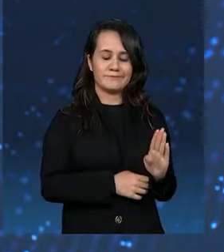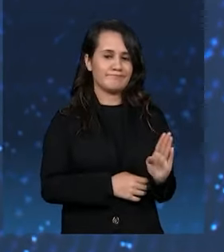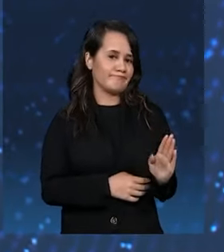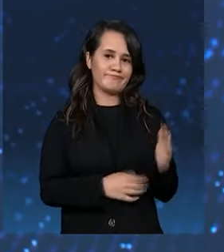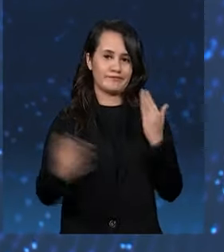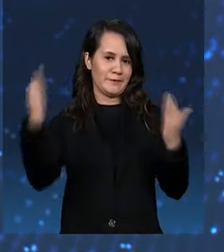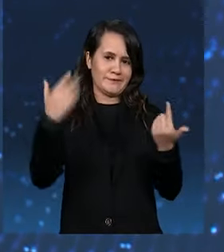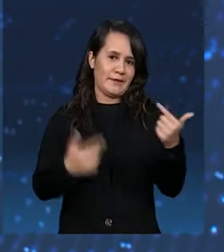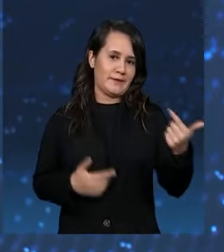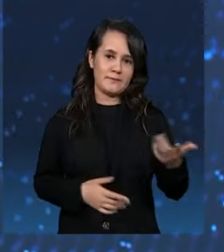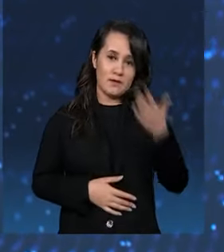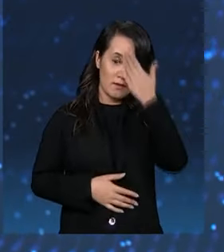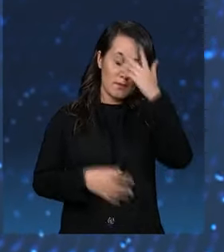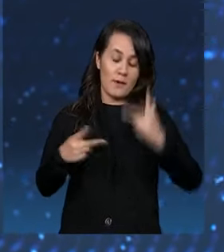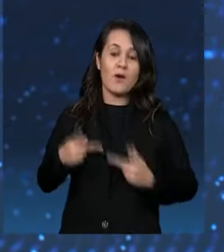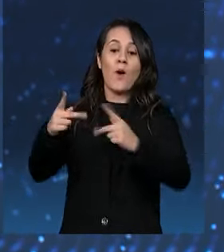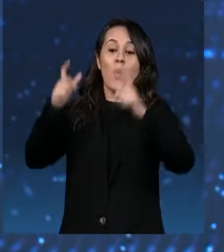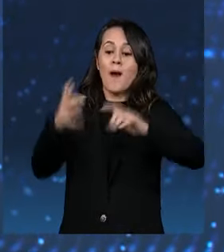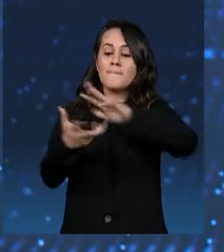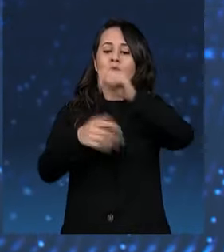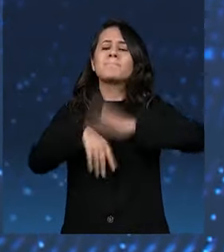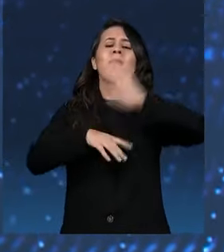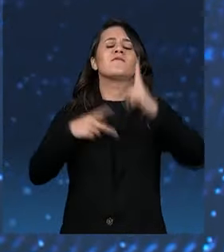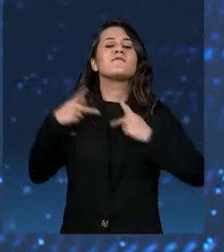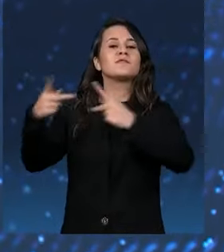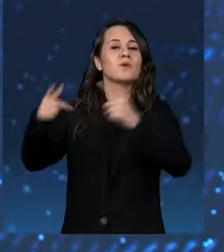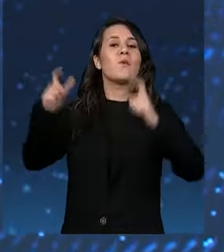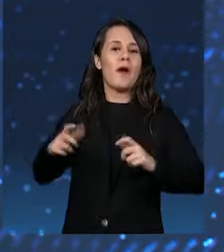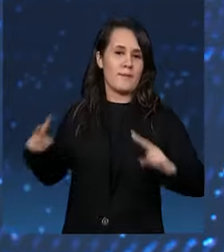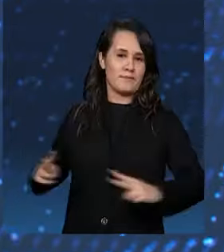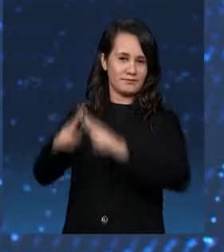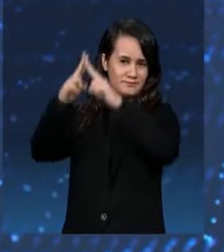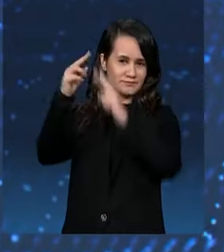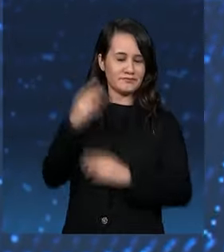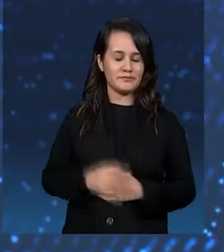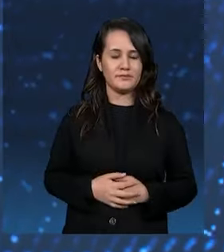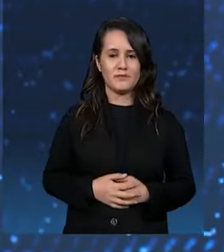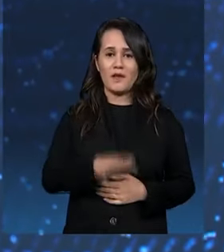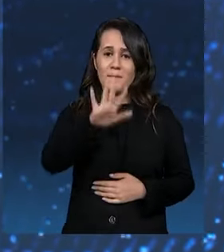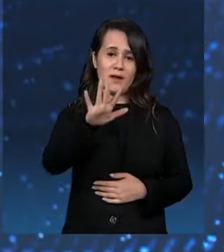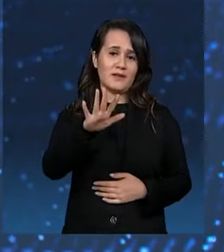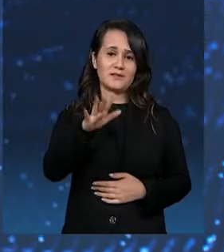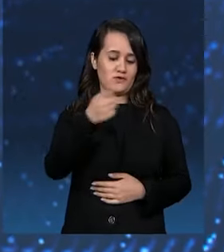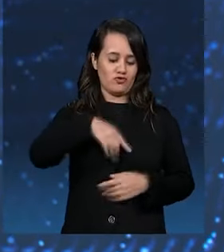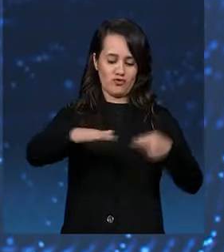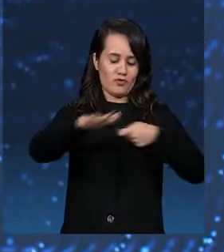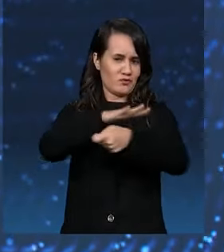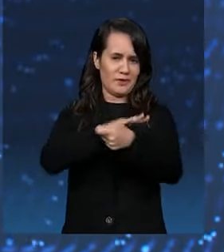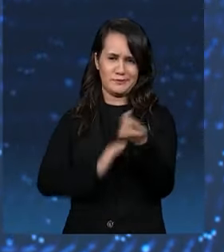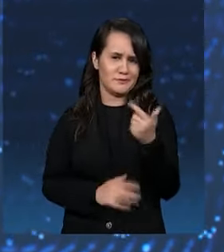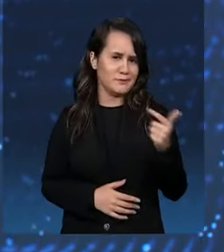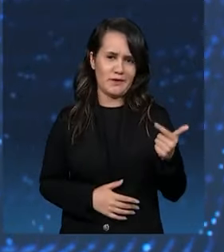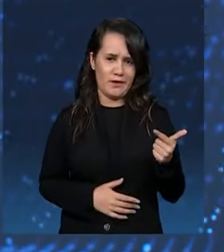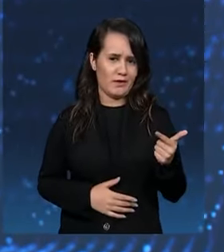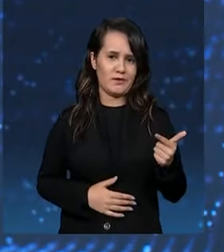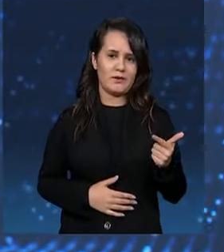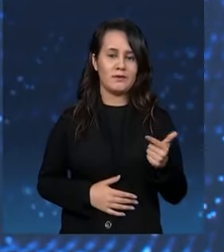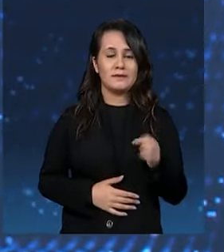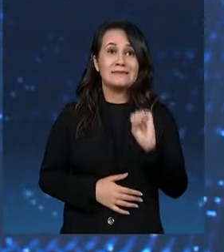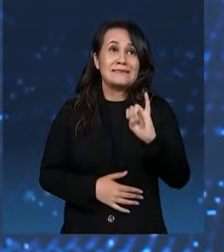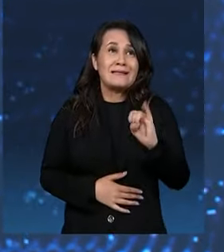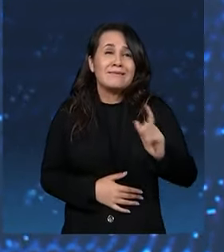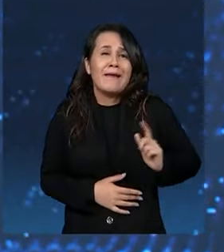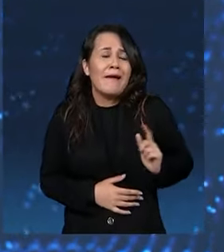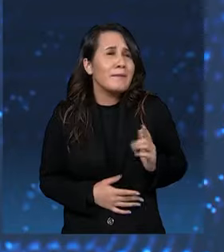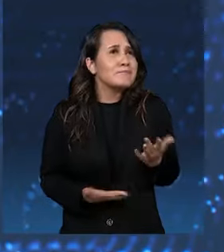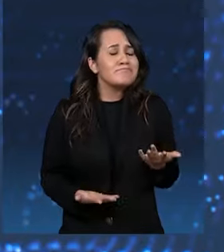Para você ter uma noção, o lugar mais visitado do mundo é Paris, só que aqui, para você ter uma noção, não tem esse tipo de investimento. Se tem é muito raso,